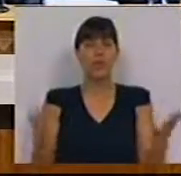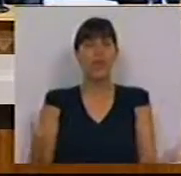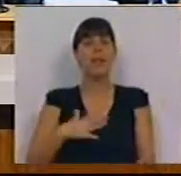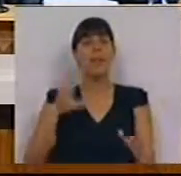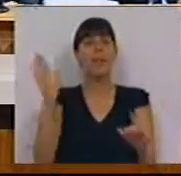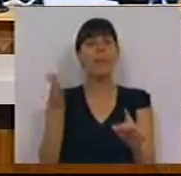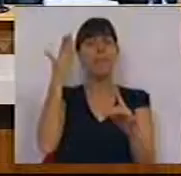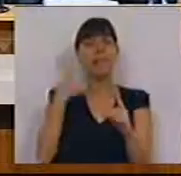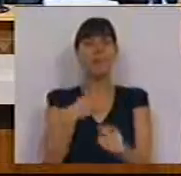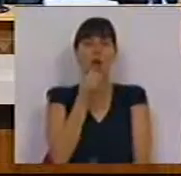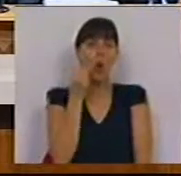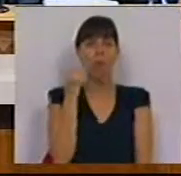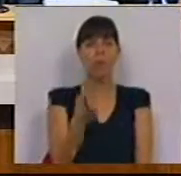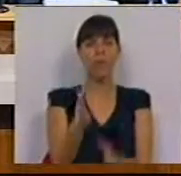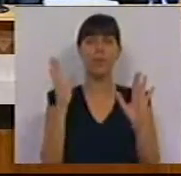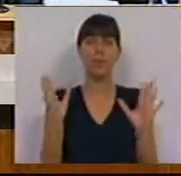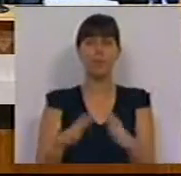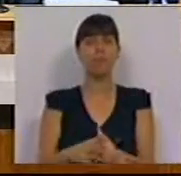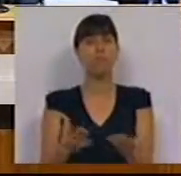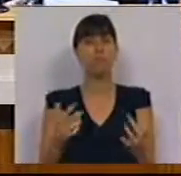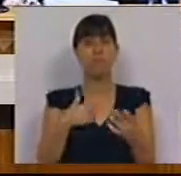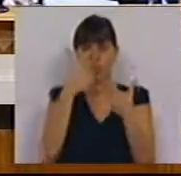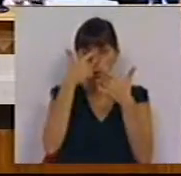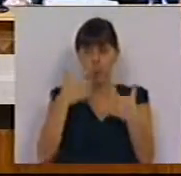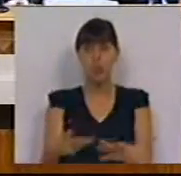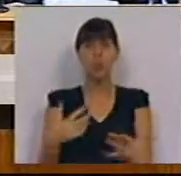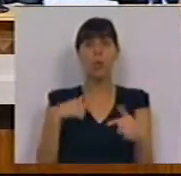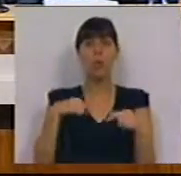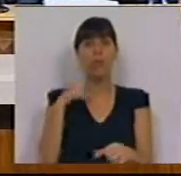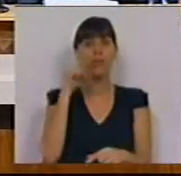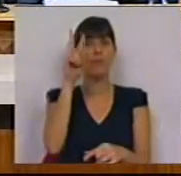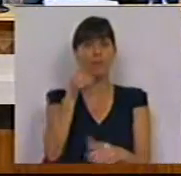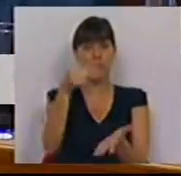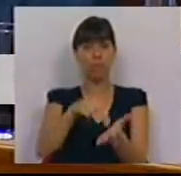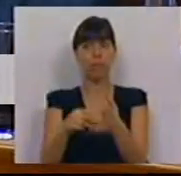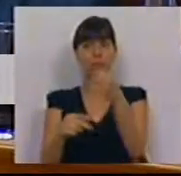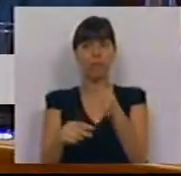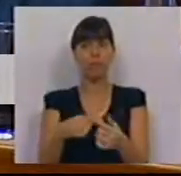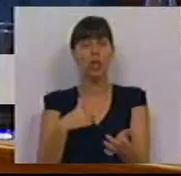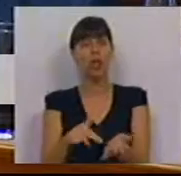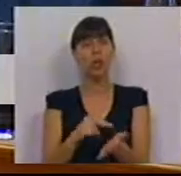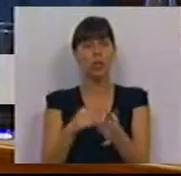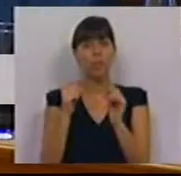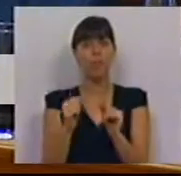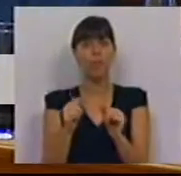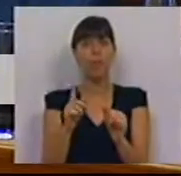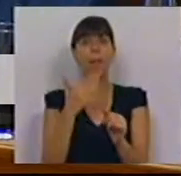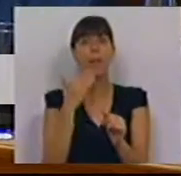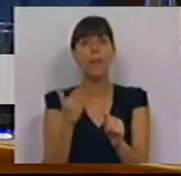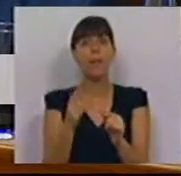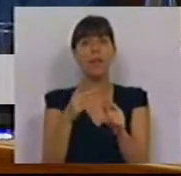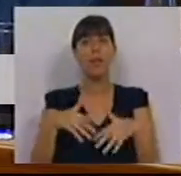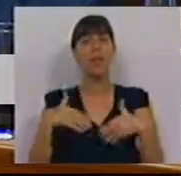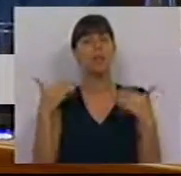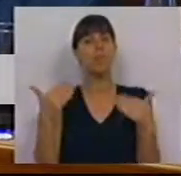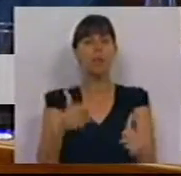queria em primeiro lugar confessar-lhe que é com alguma surpresa que veja hoje aqui a sua presença. Esperava que tivesse pedido a